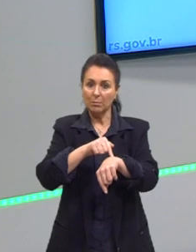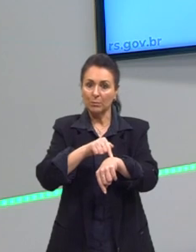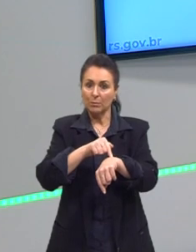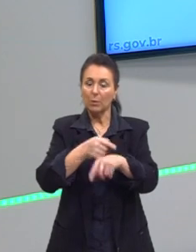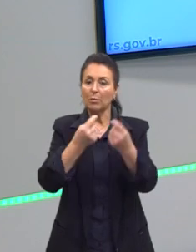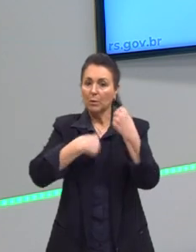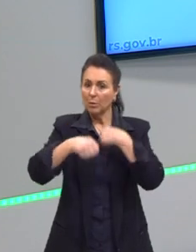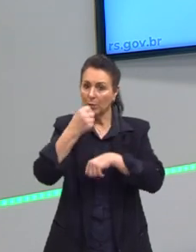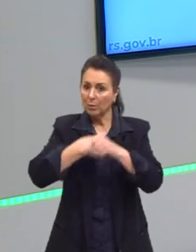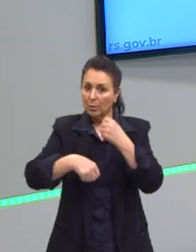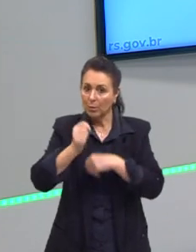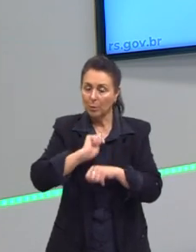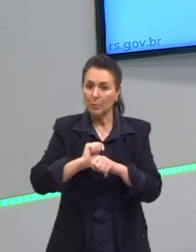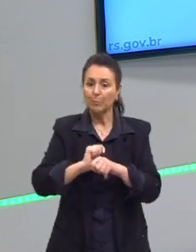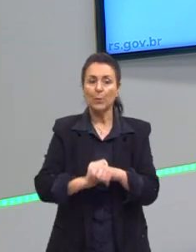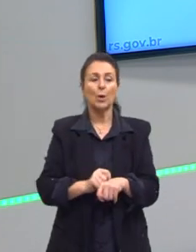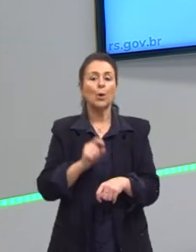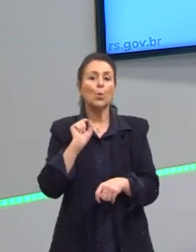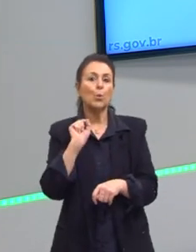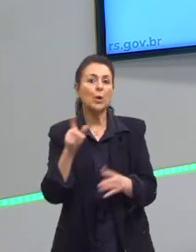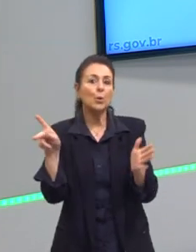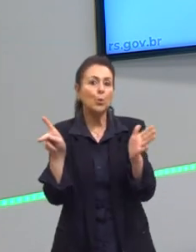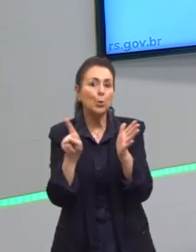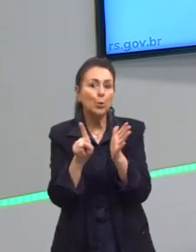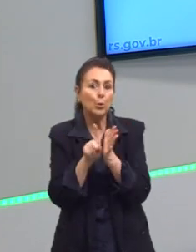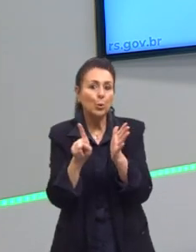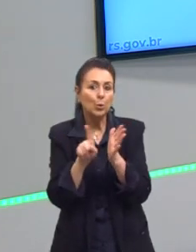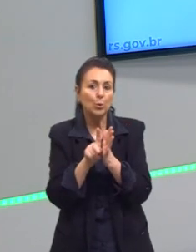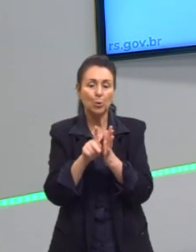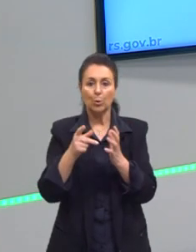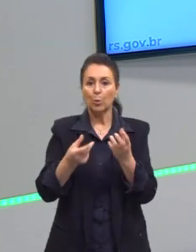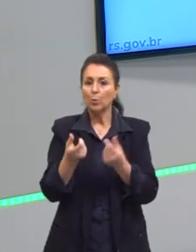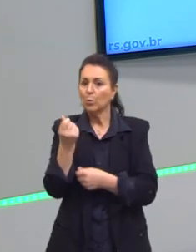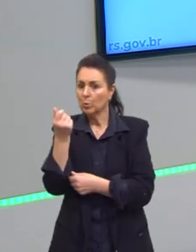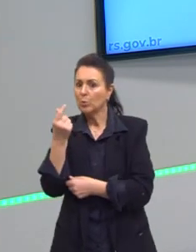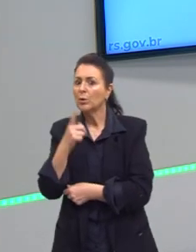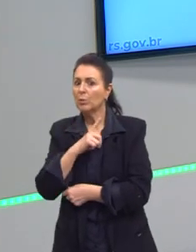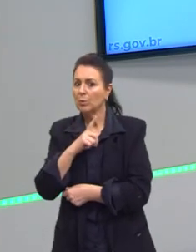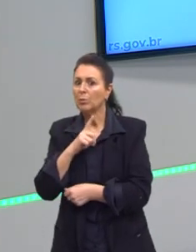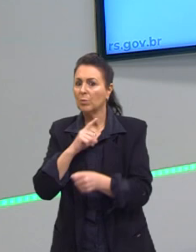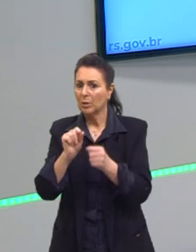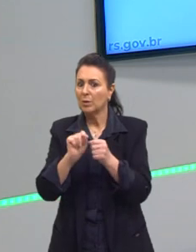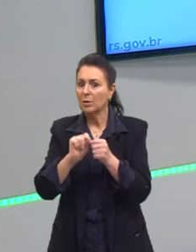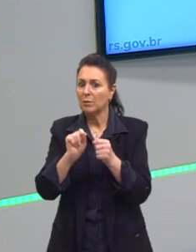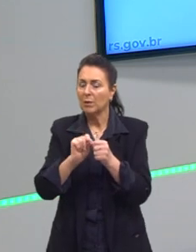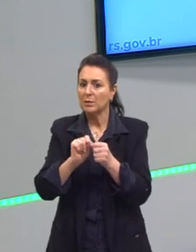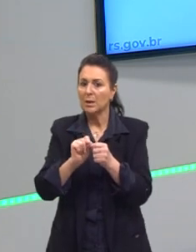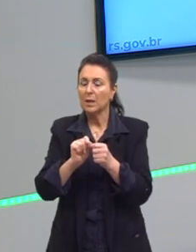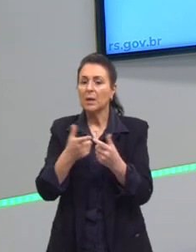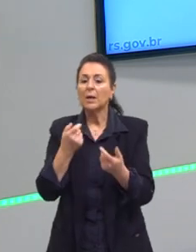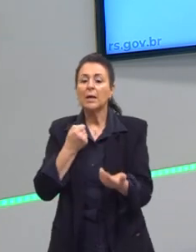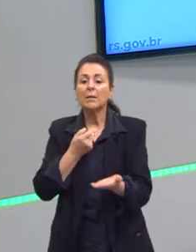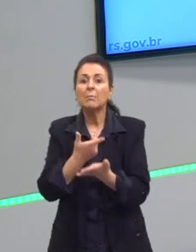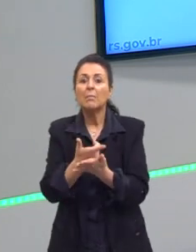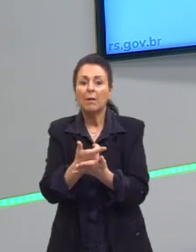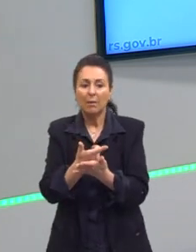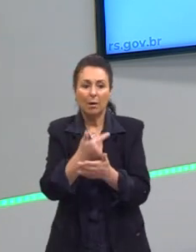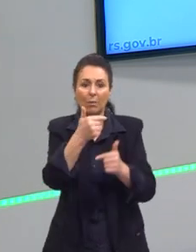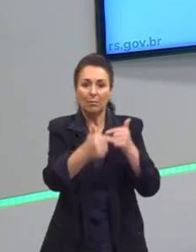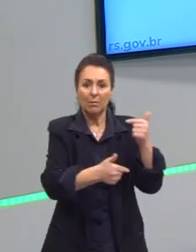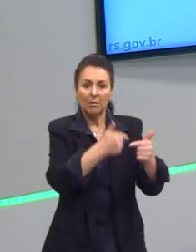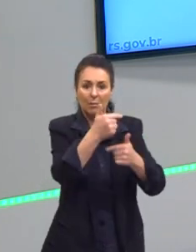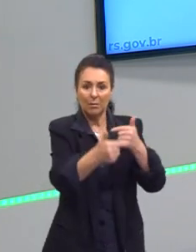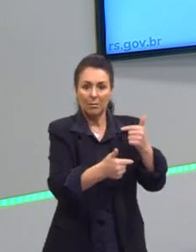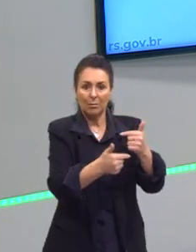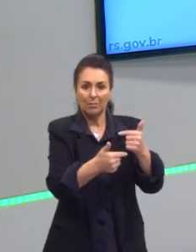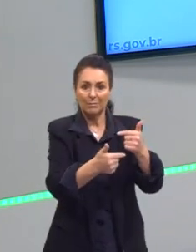o capitalista faz? O capitalista compra... E assim é todo o sistema capitalista. Ele compra o trabalho, ele paga o trabalhador o dia todo,